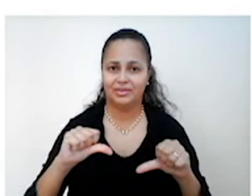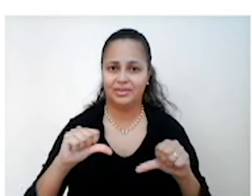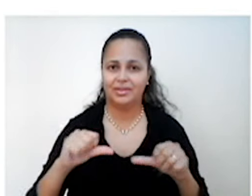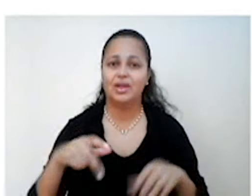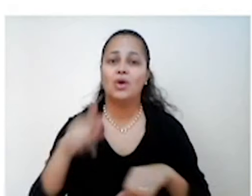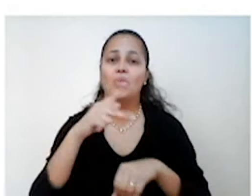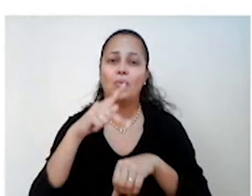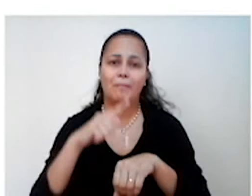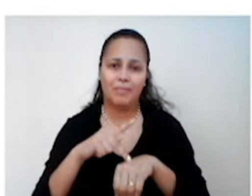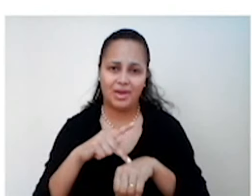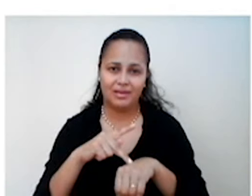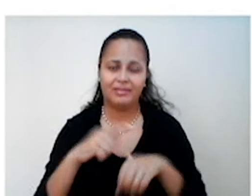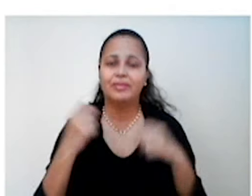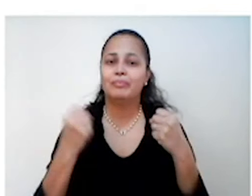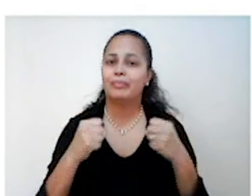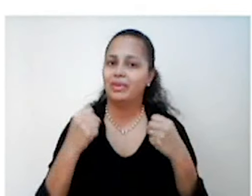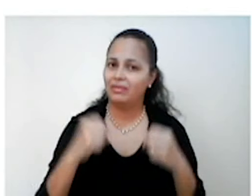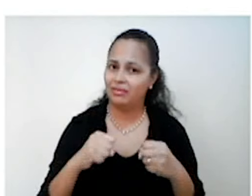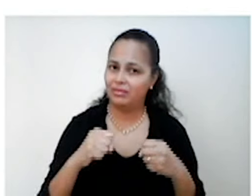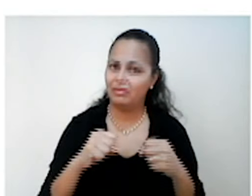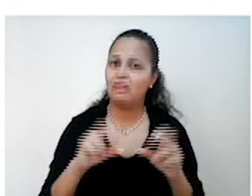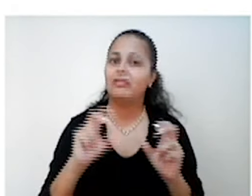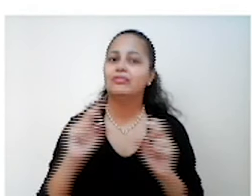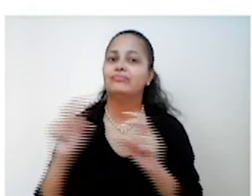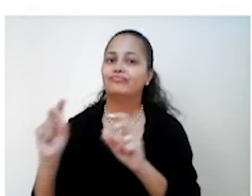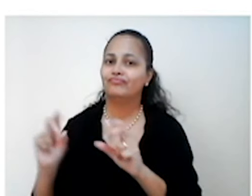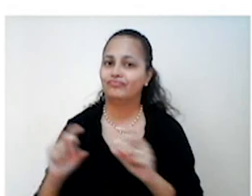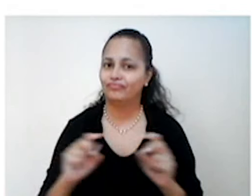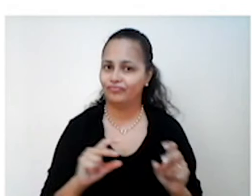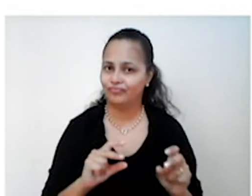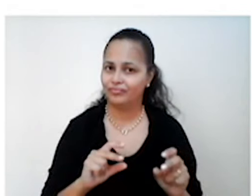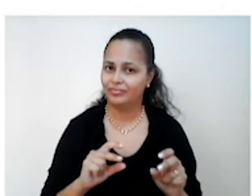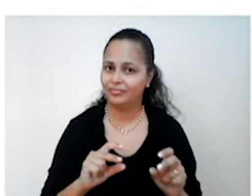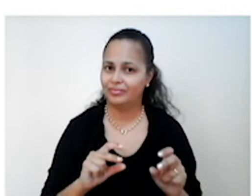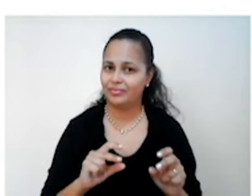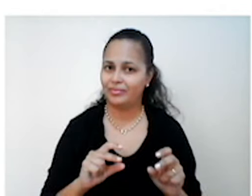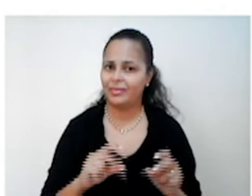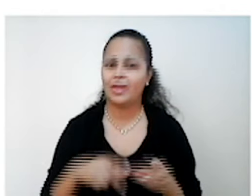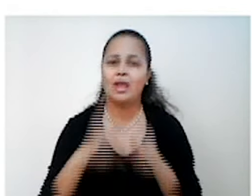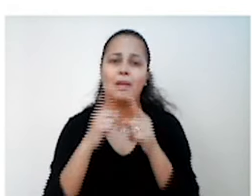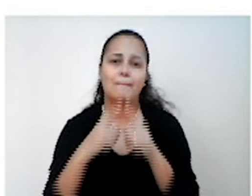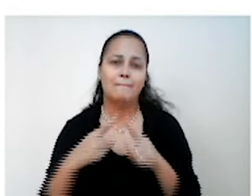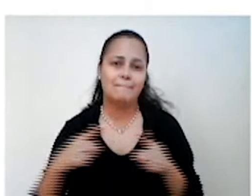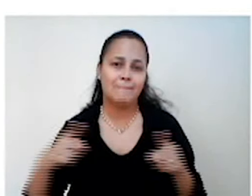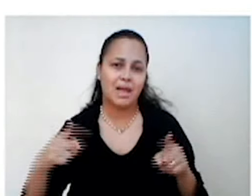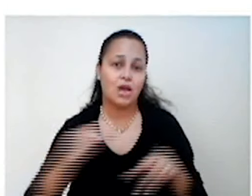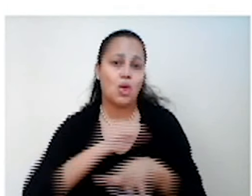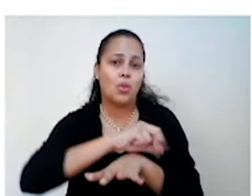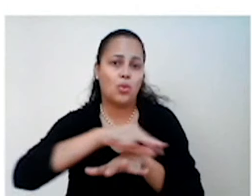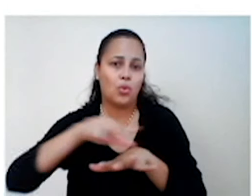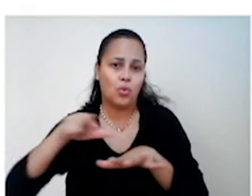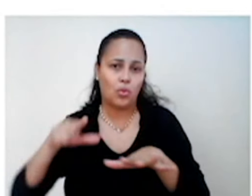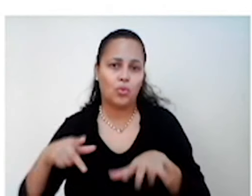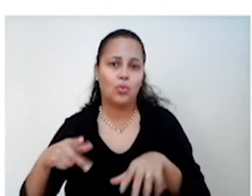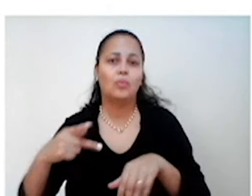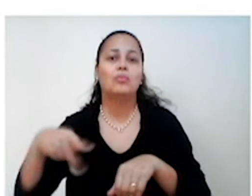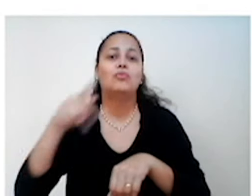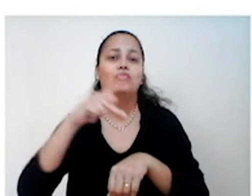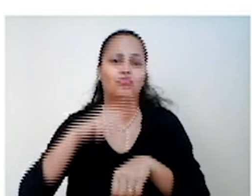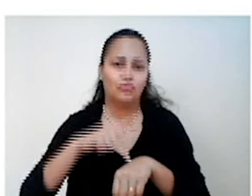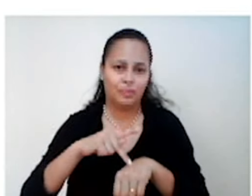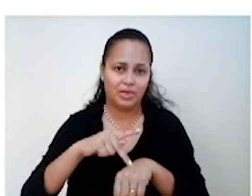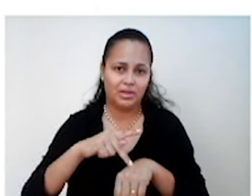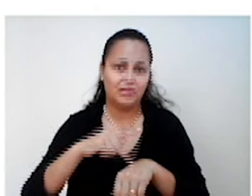de um país que depende da exportação. Ok? Então, quanto maior o número de parceiros econômicos,